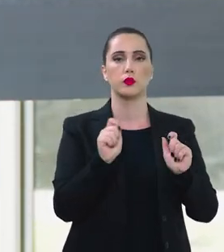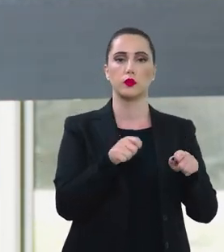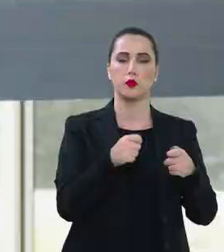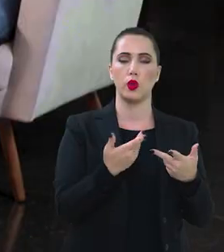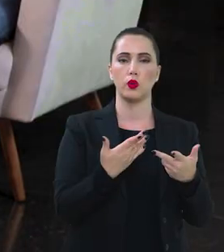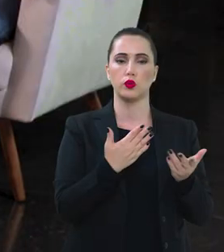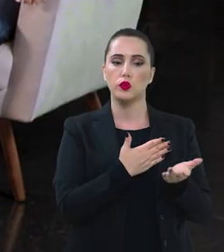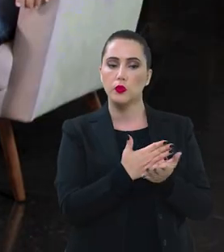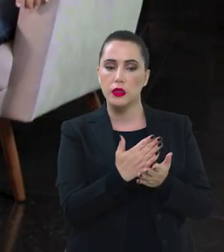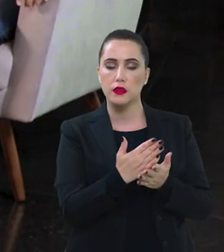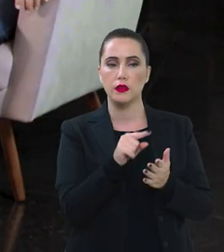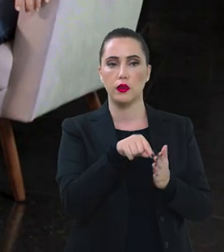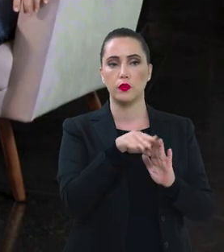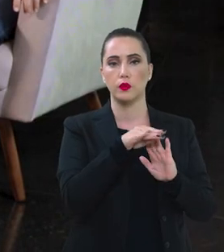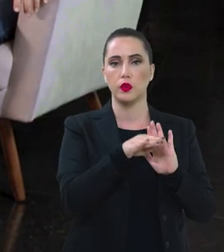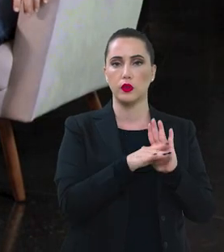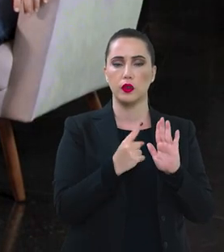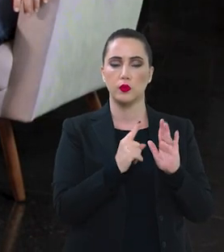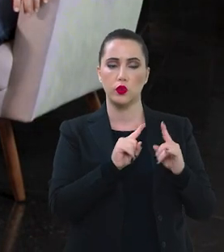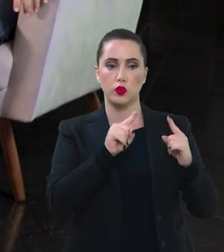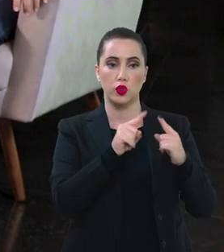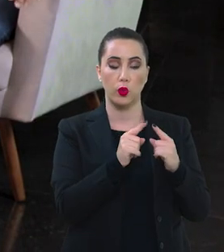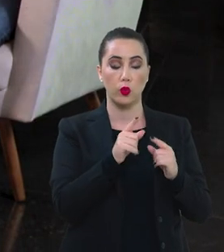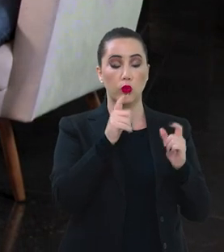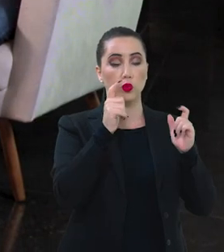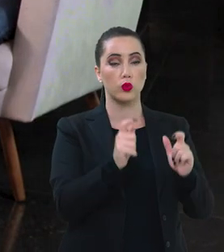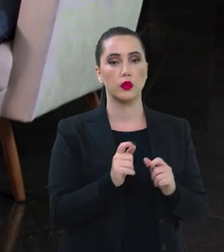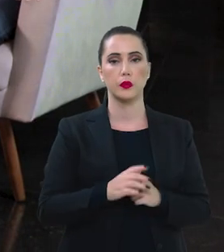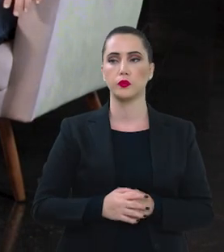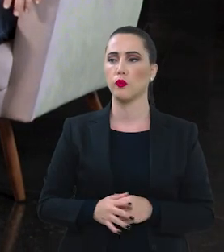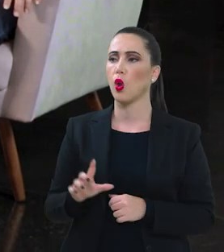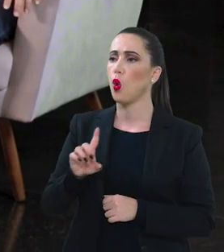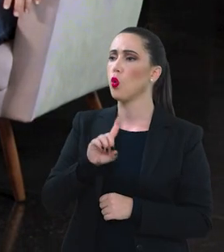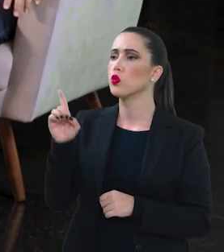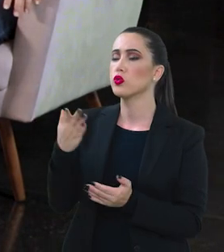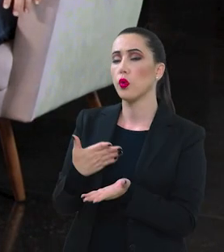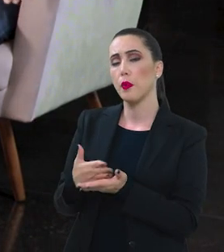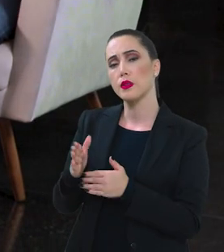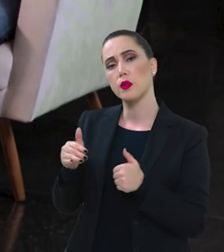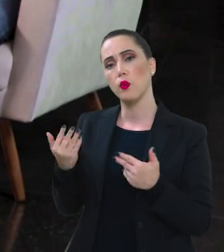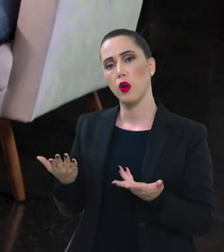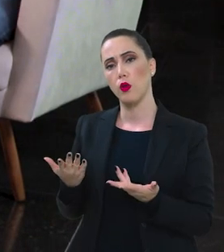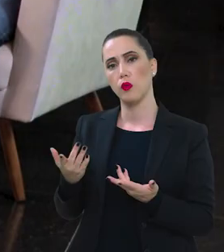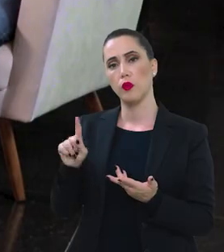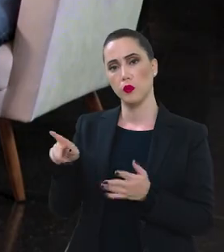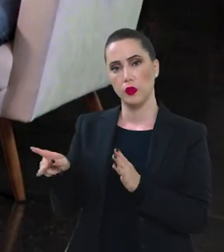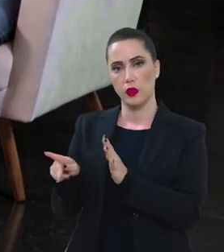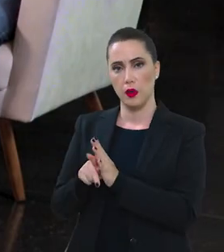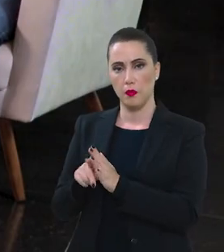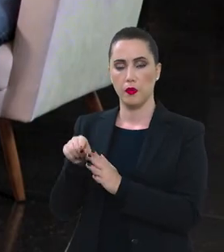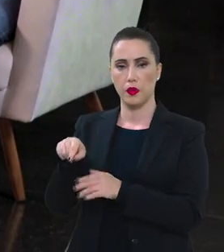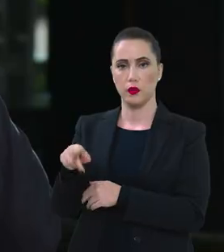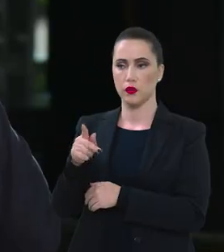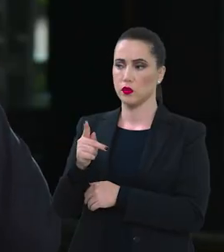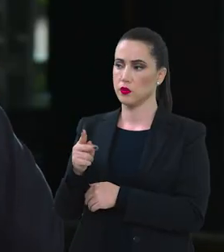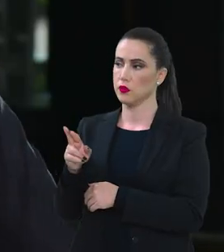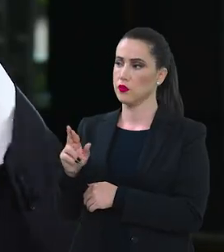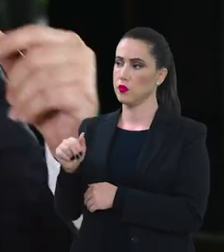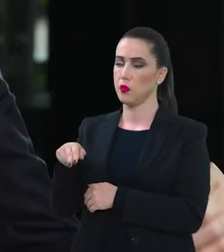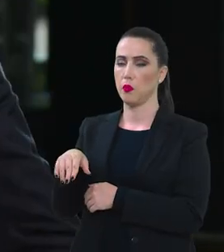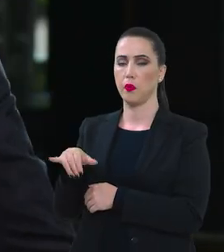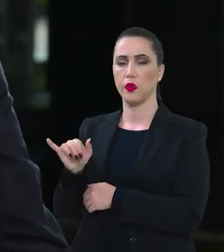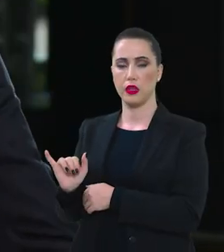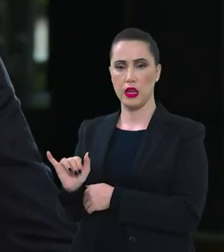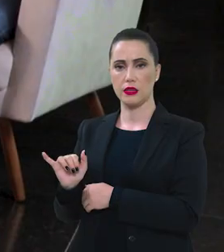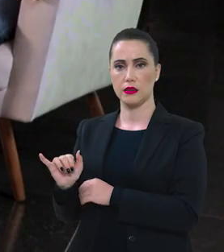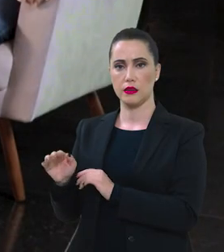forma de implementação do programa. E quando que vocês pensam em lançar esse programa? Seria um braço do PRONAS para